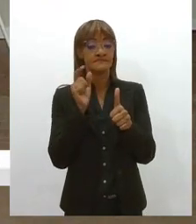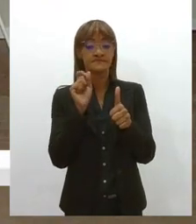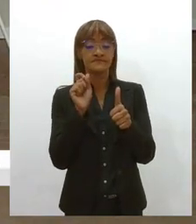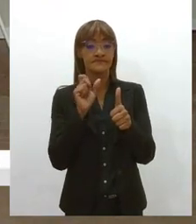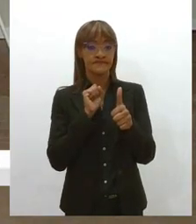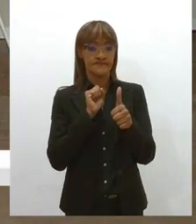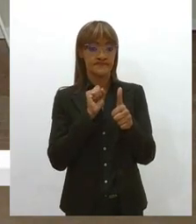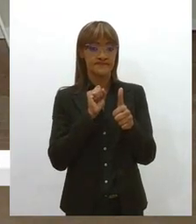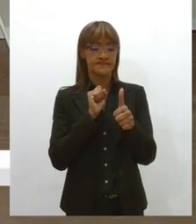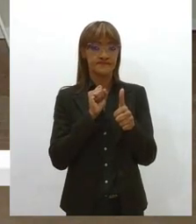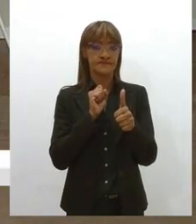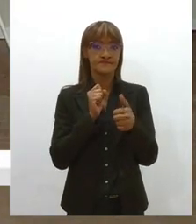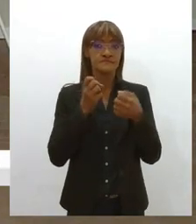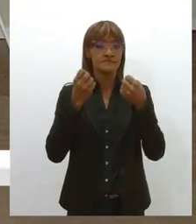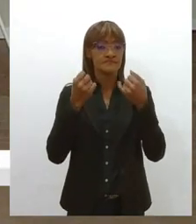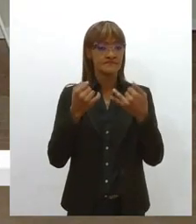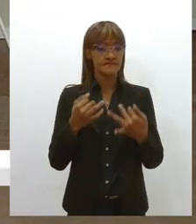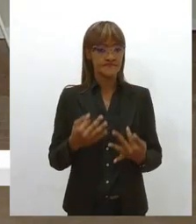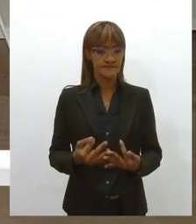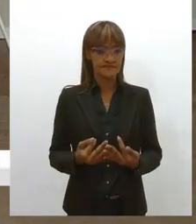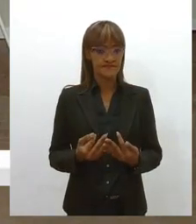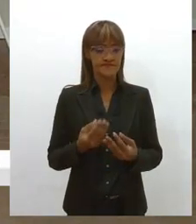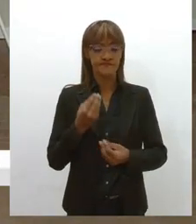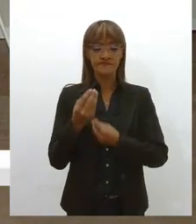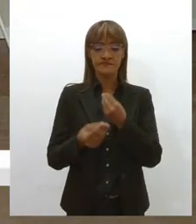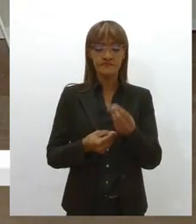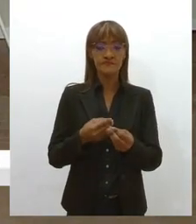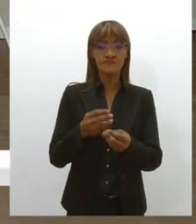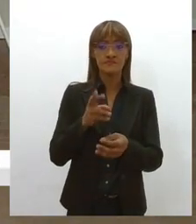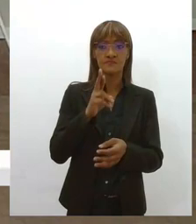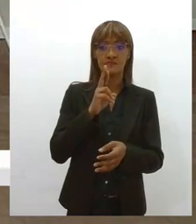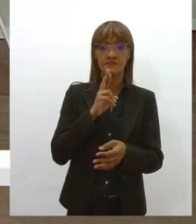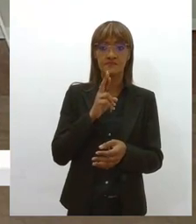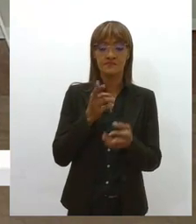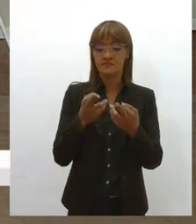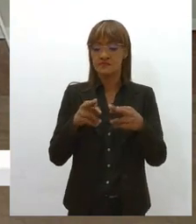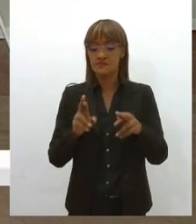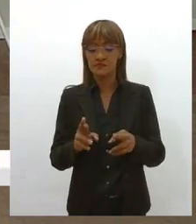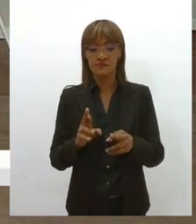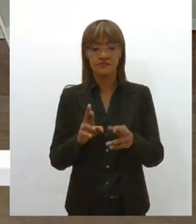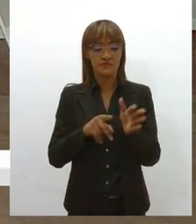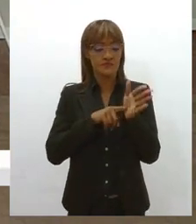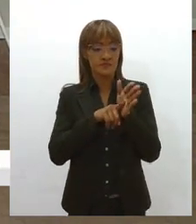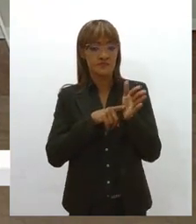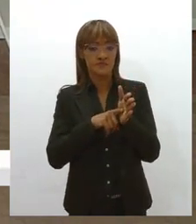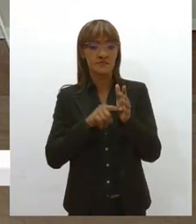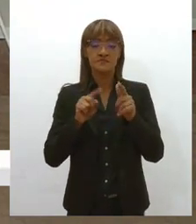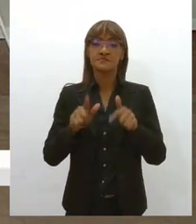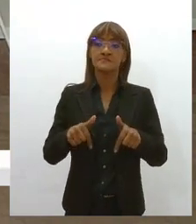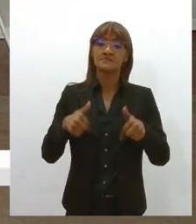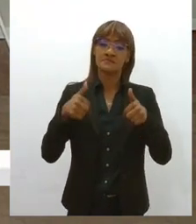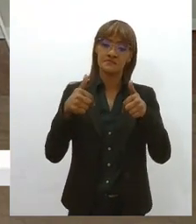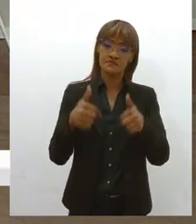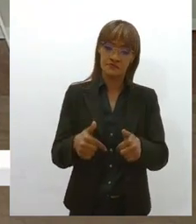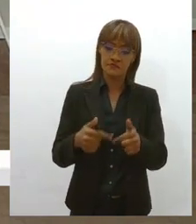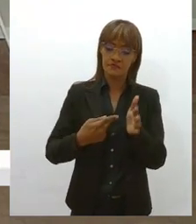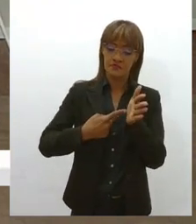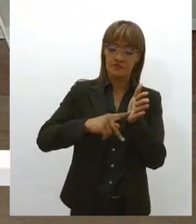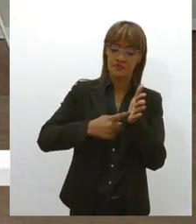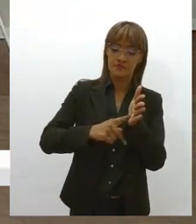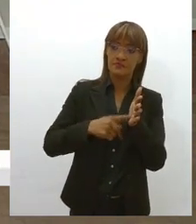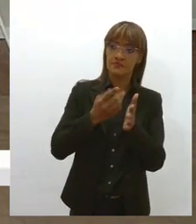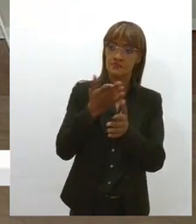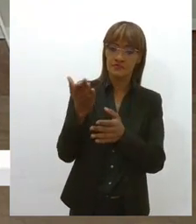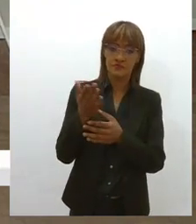o resultado desse estudo e como ele auxilia nessa própria luta dos sindicatos. Você é